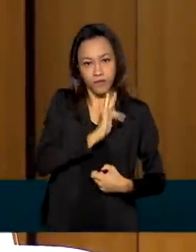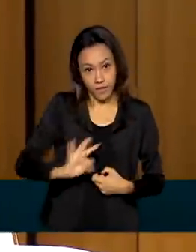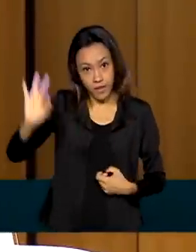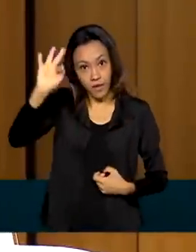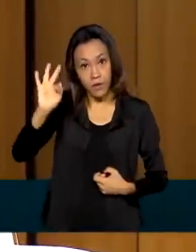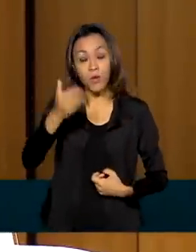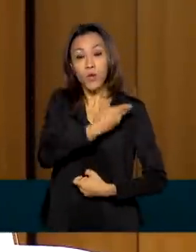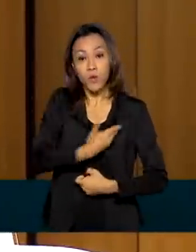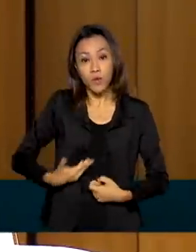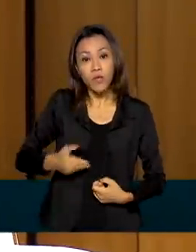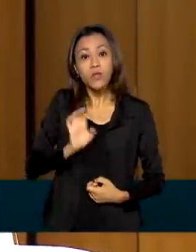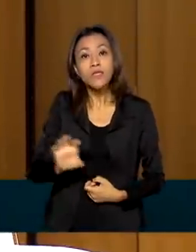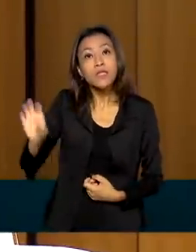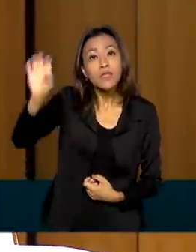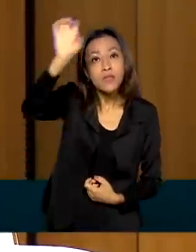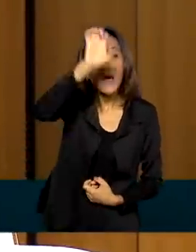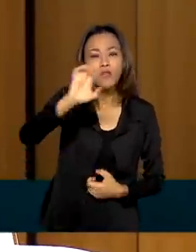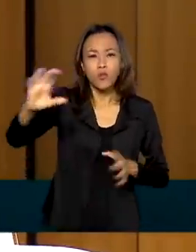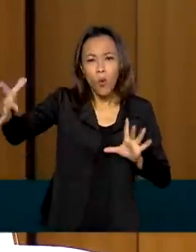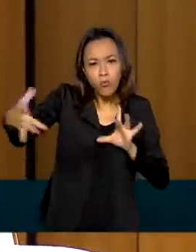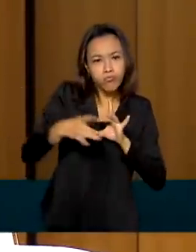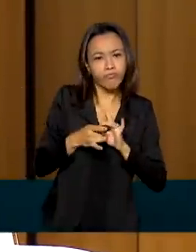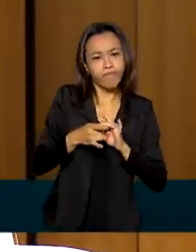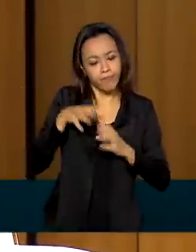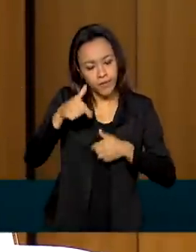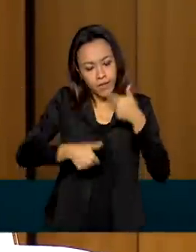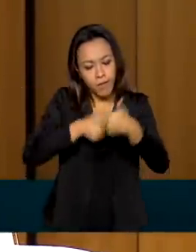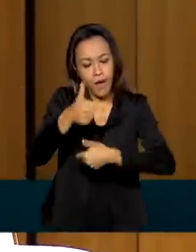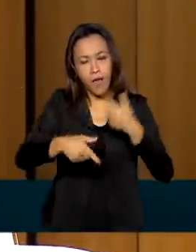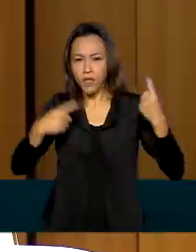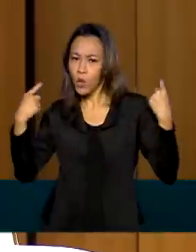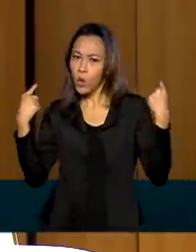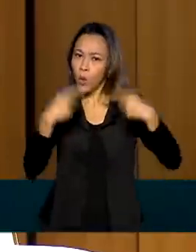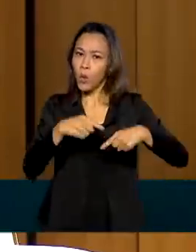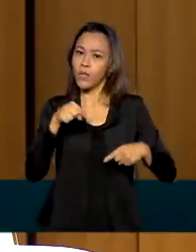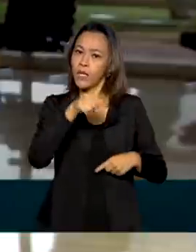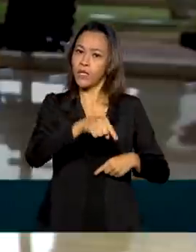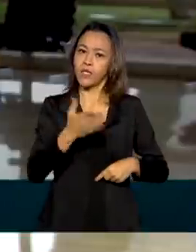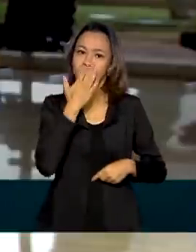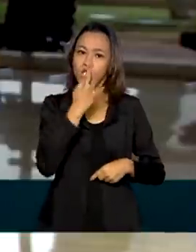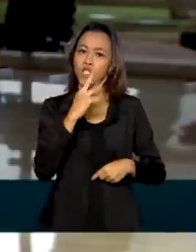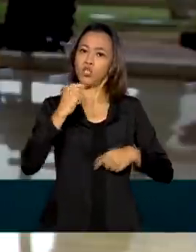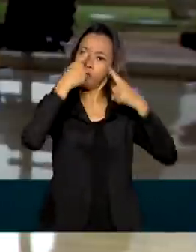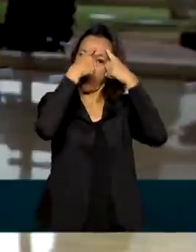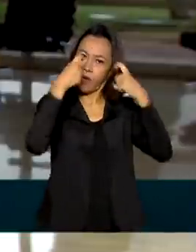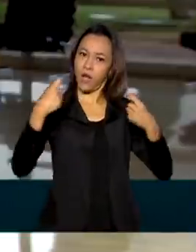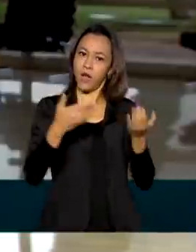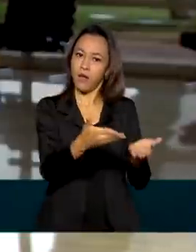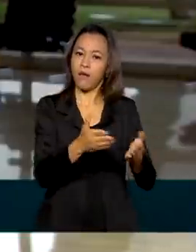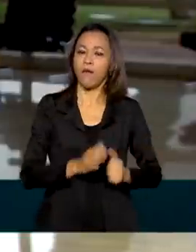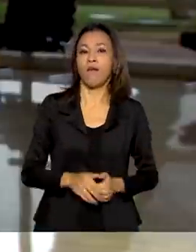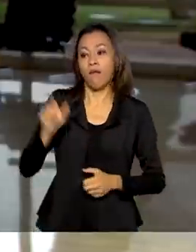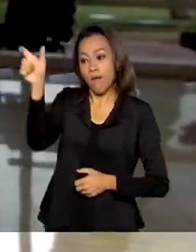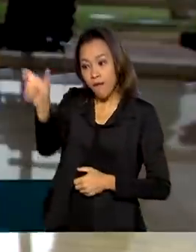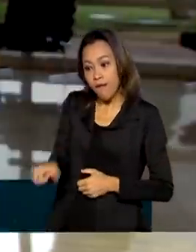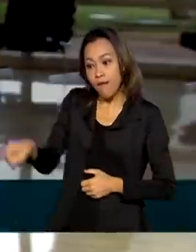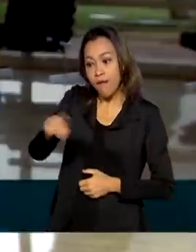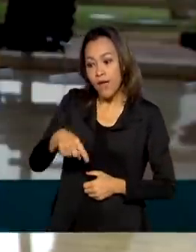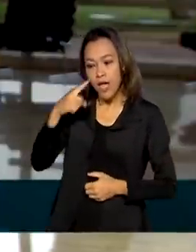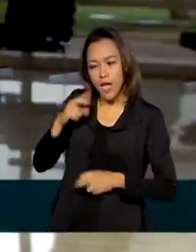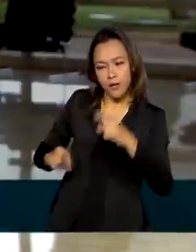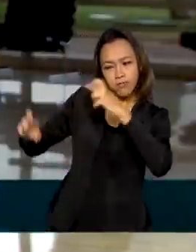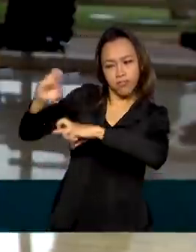os governos estaduais estão empenhados em combater esse tipo de violência, esse tipo de crime. Os suspeitos são investigados de crimes